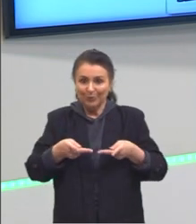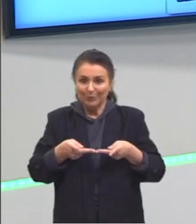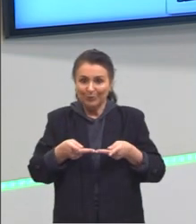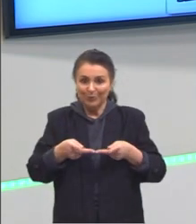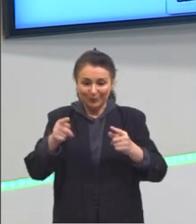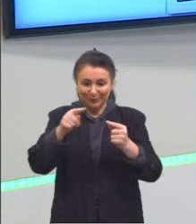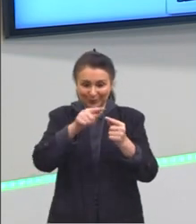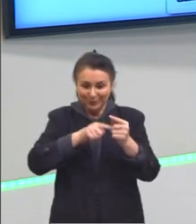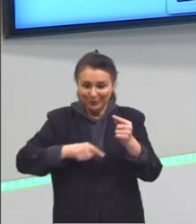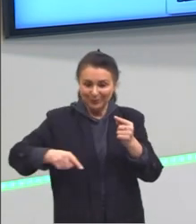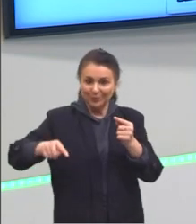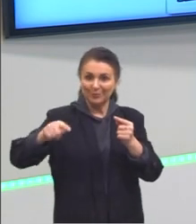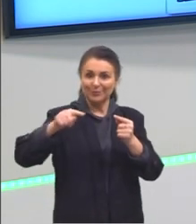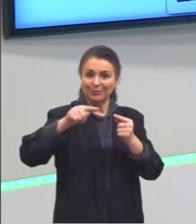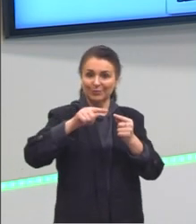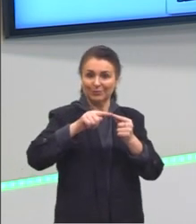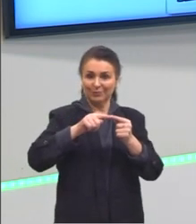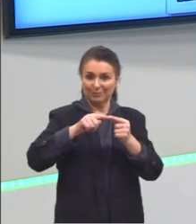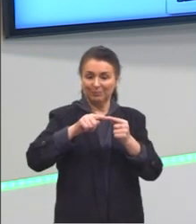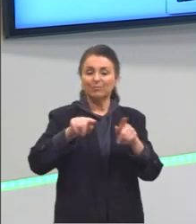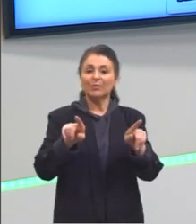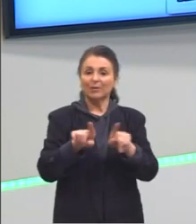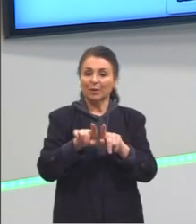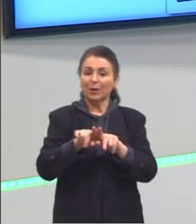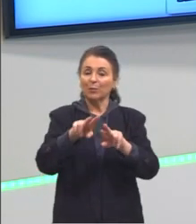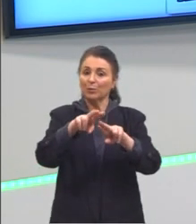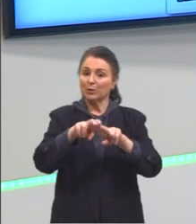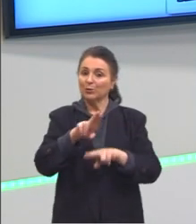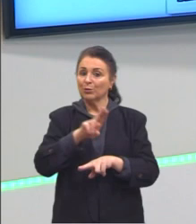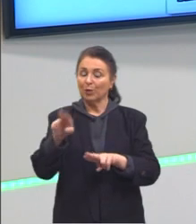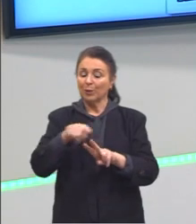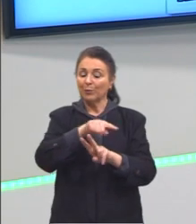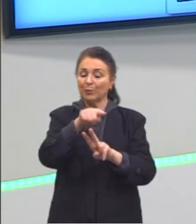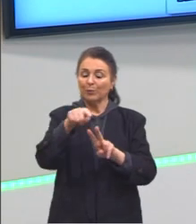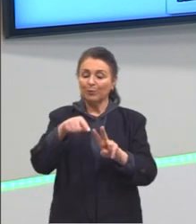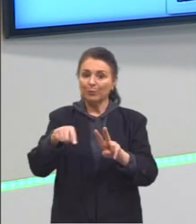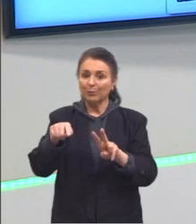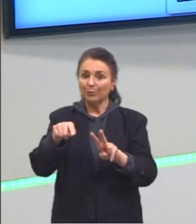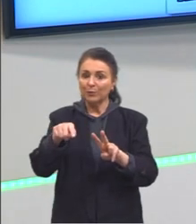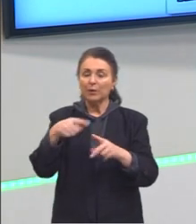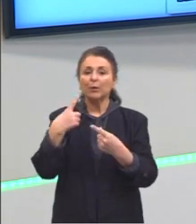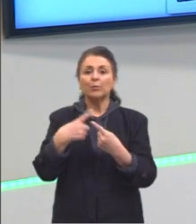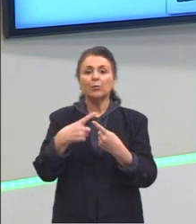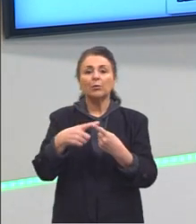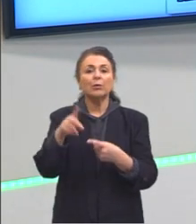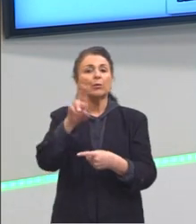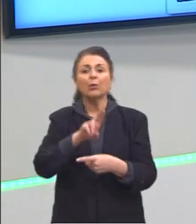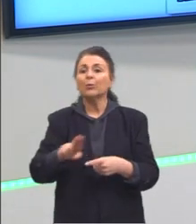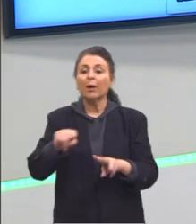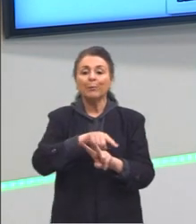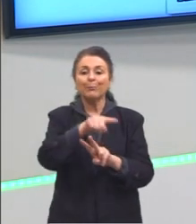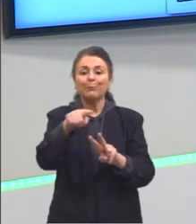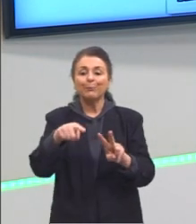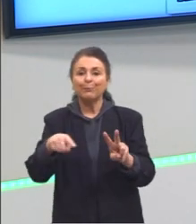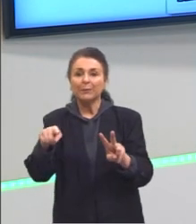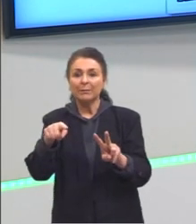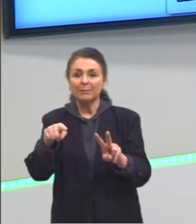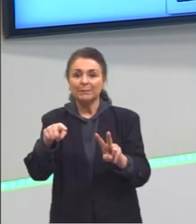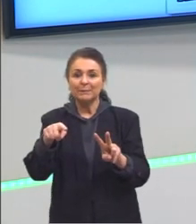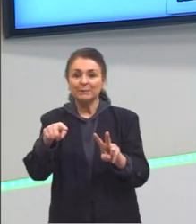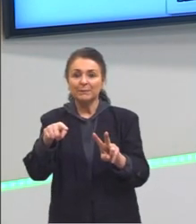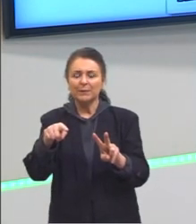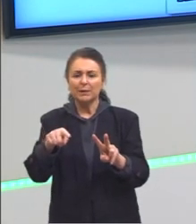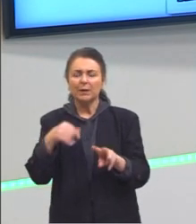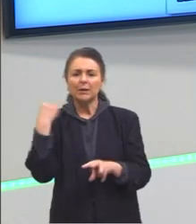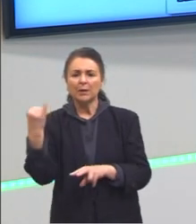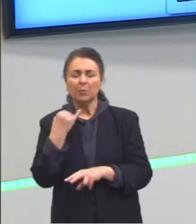redondo, com as pizzas, que também são redondas. Então, ele pergunta, Por que não chamar de pi? O que é importante vocês